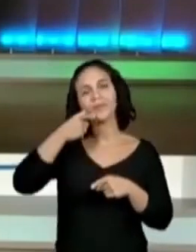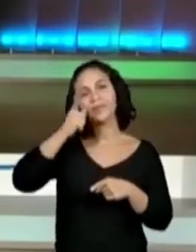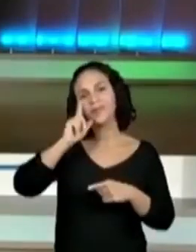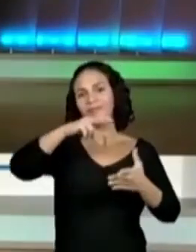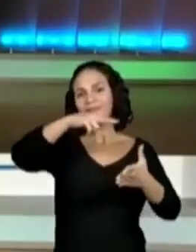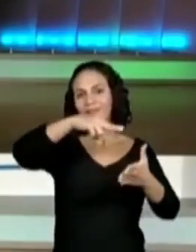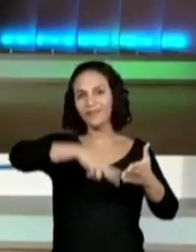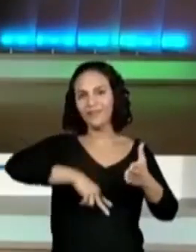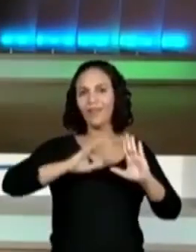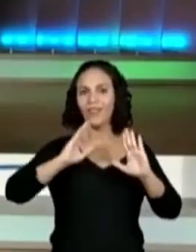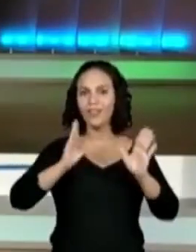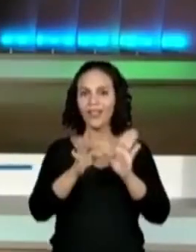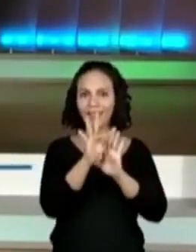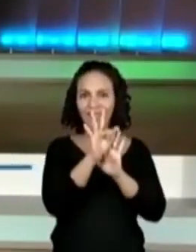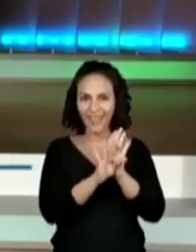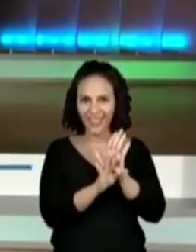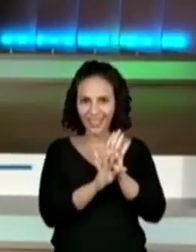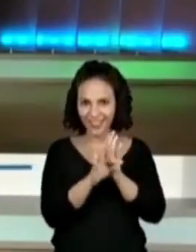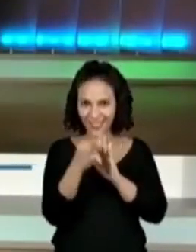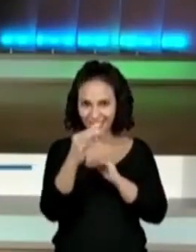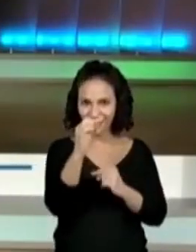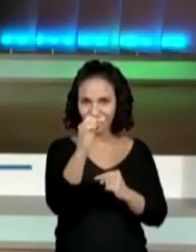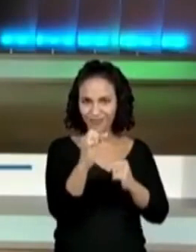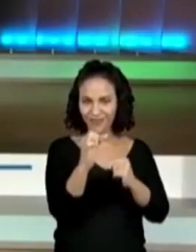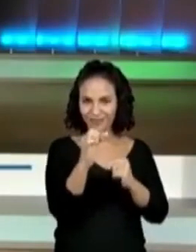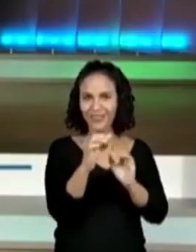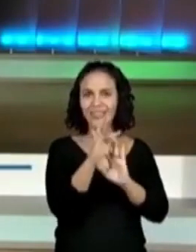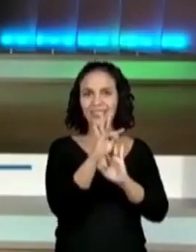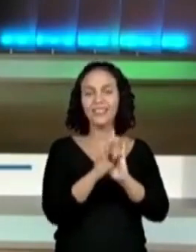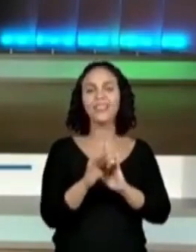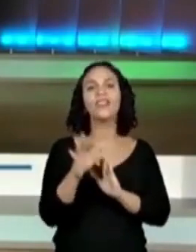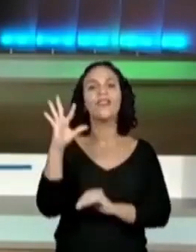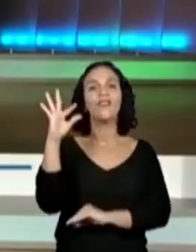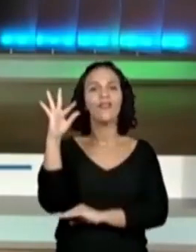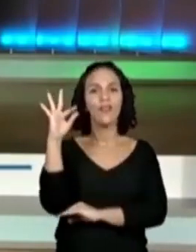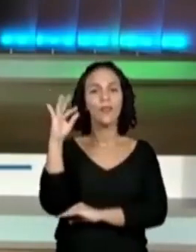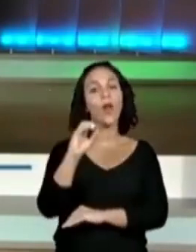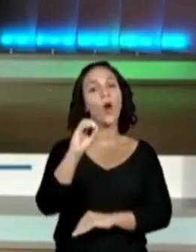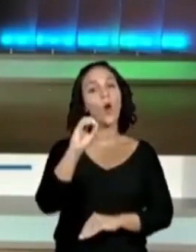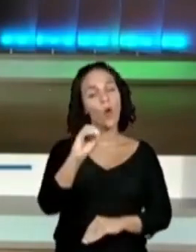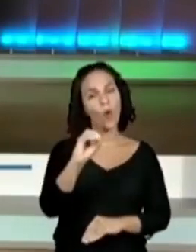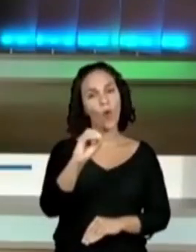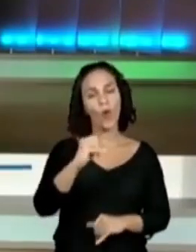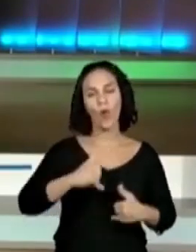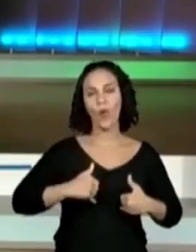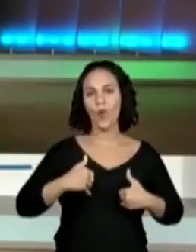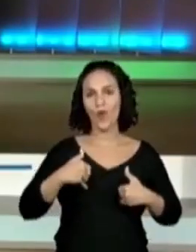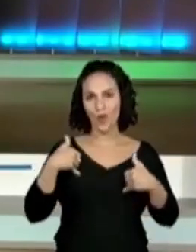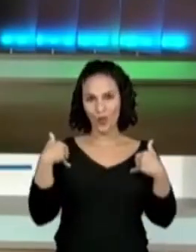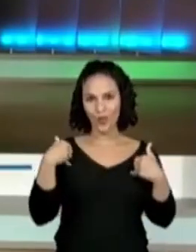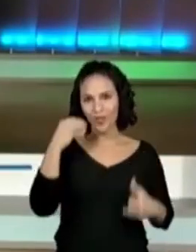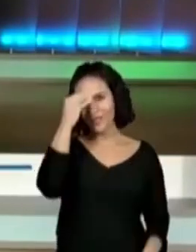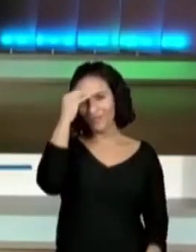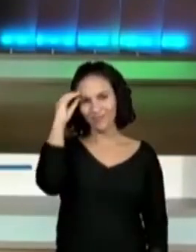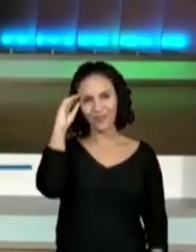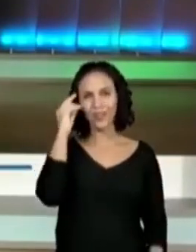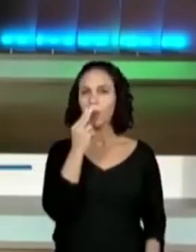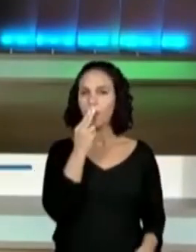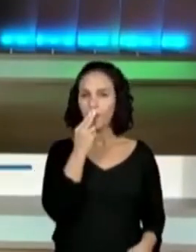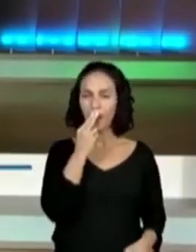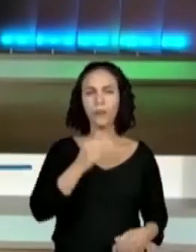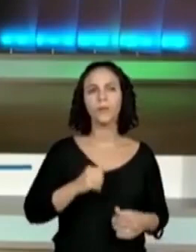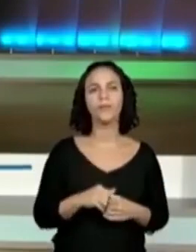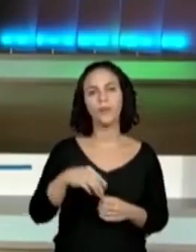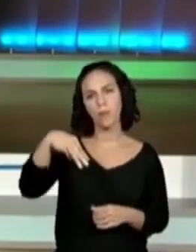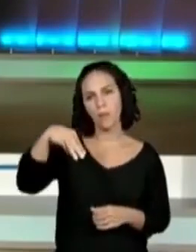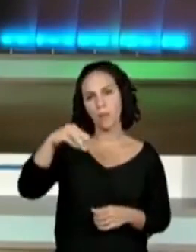ontem um trecho da fábula O Orgulhoso, do Monteiro Lobato, e destacamos as